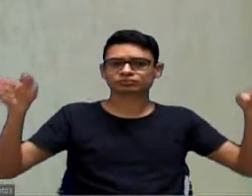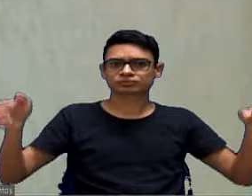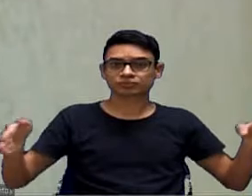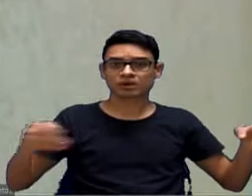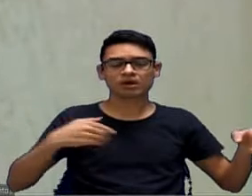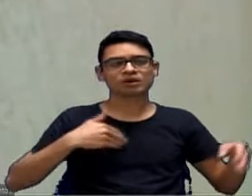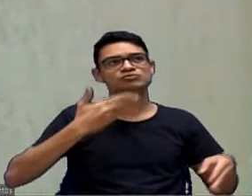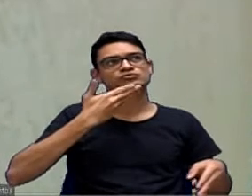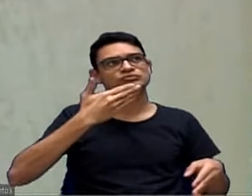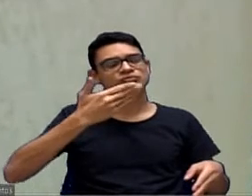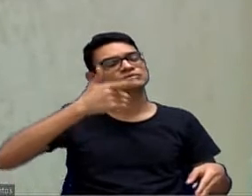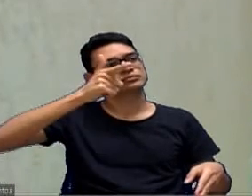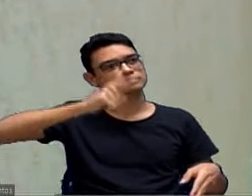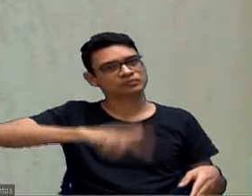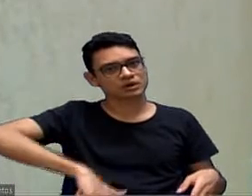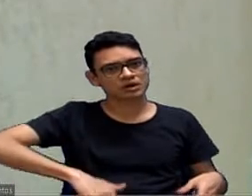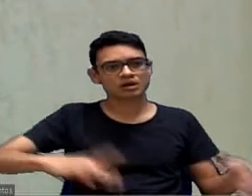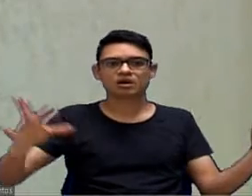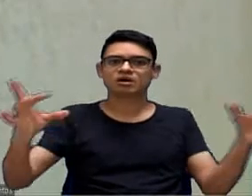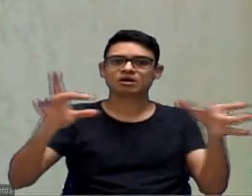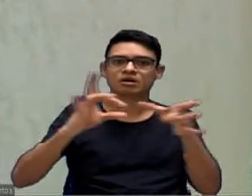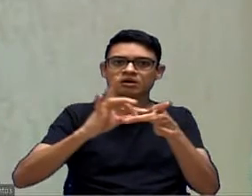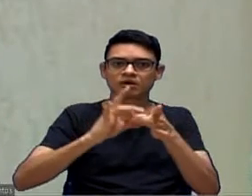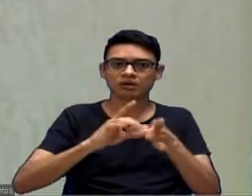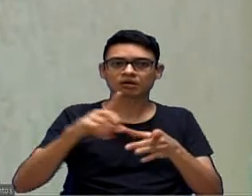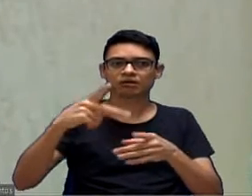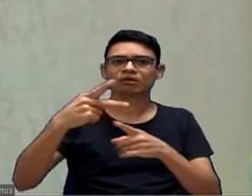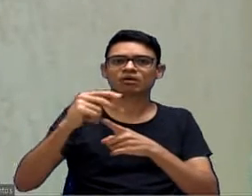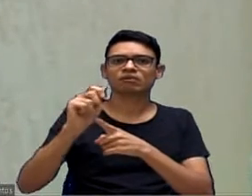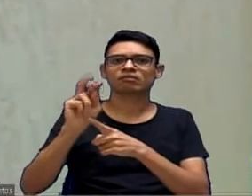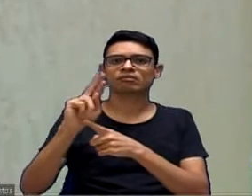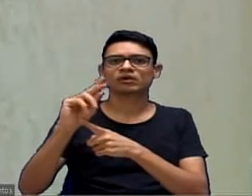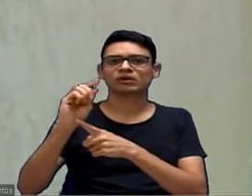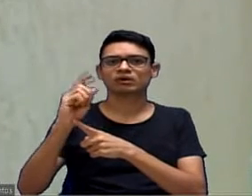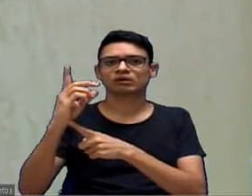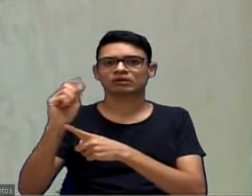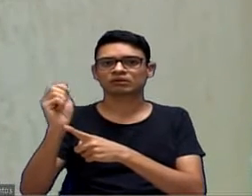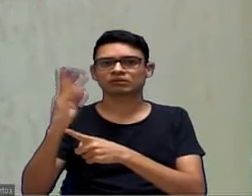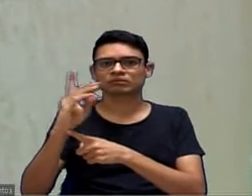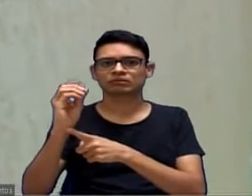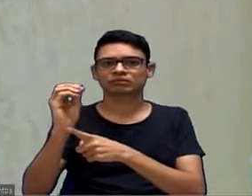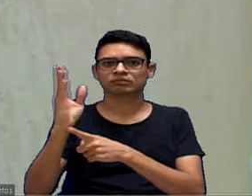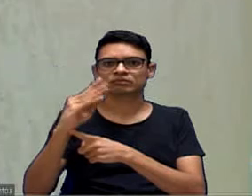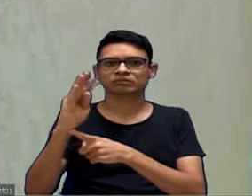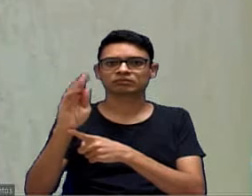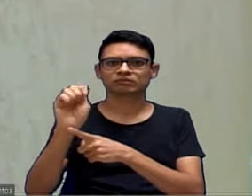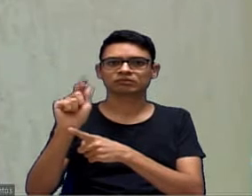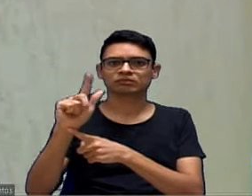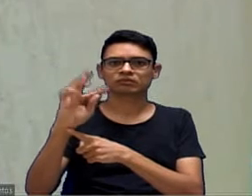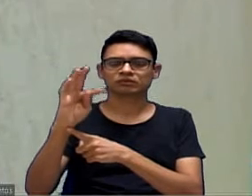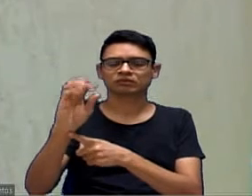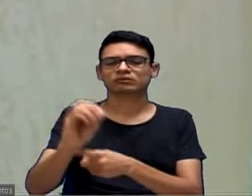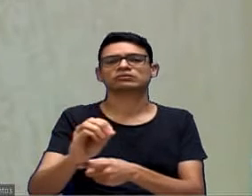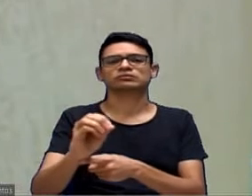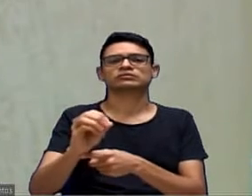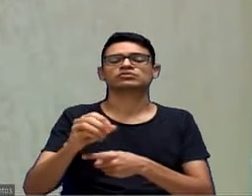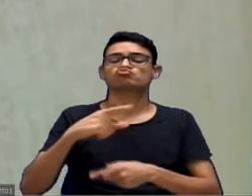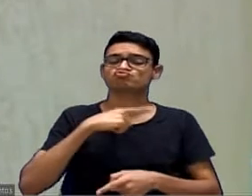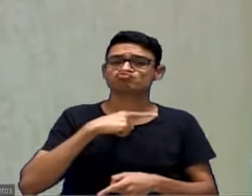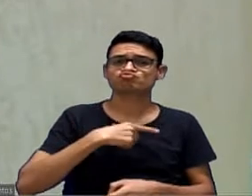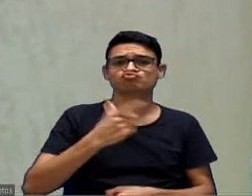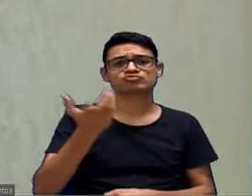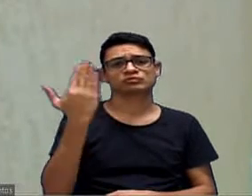de novo para ligar no Parada do Alto, porque ali tinha um acesso para chegar na Parada do Alto